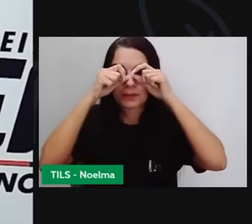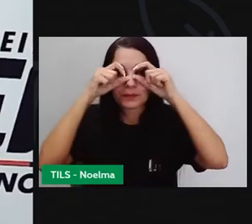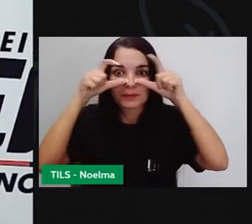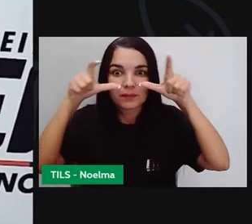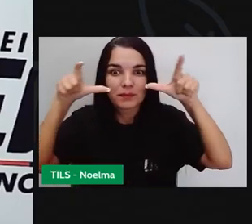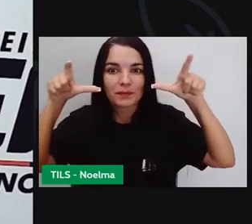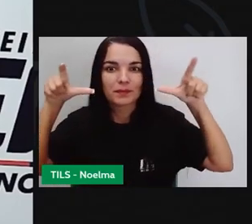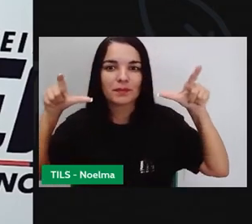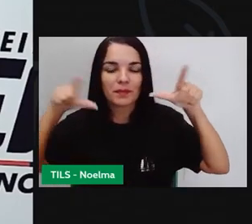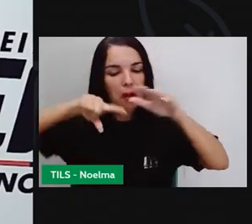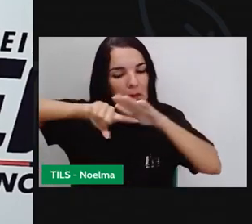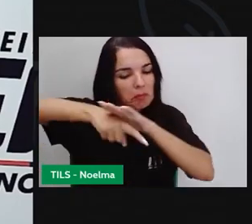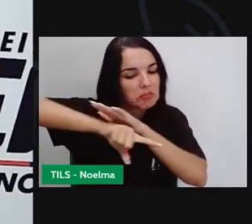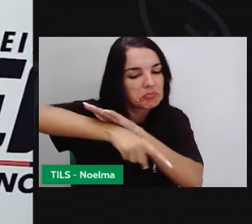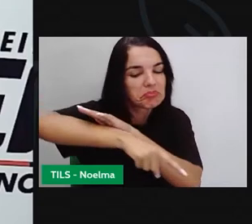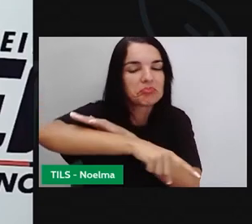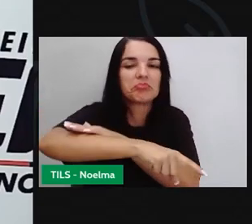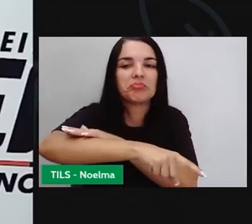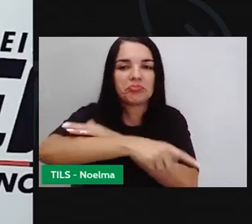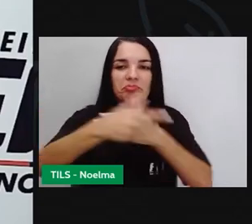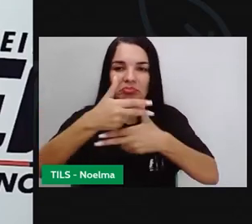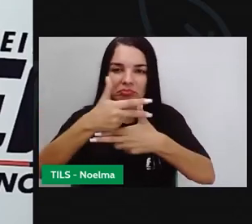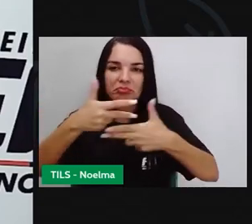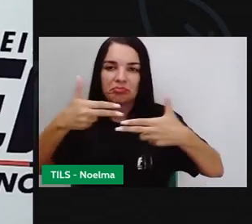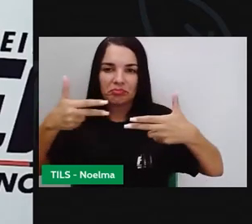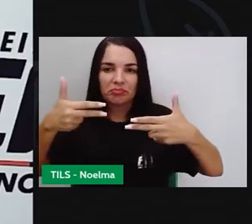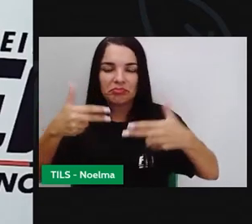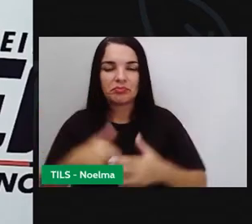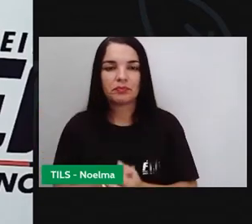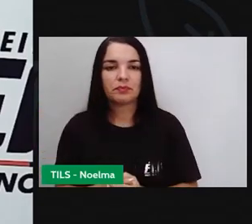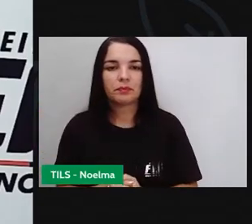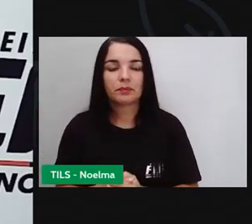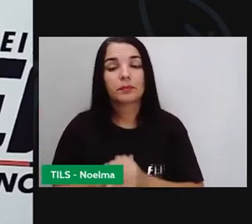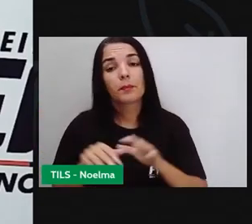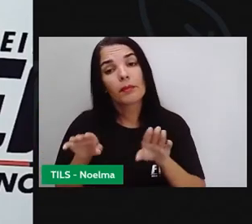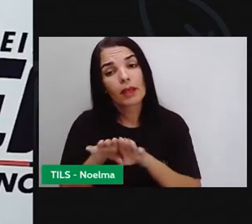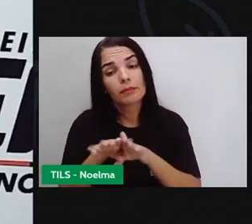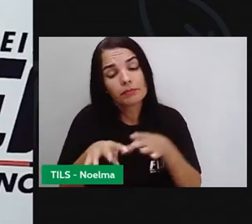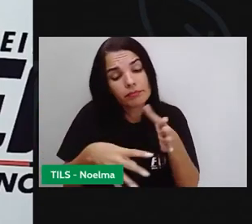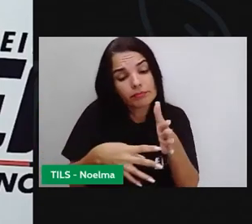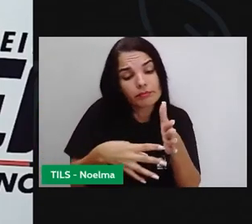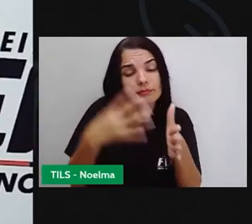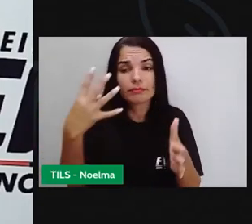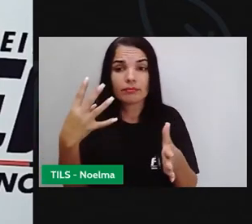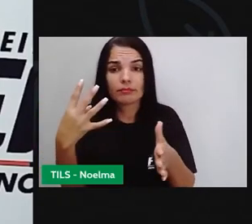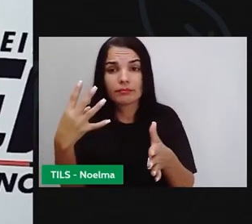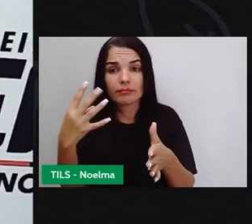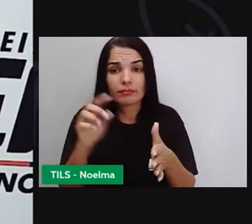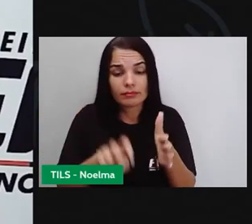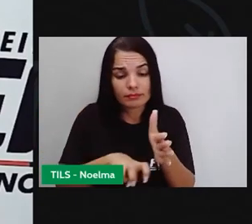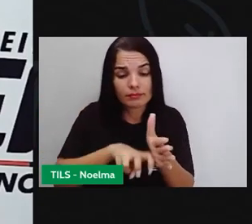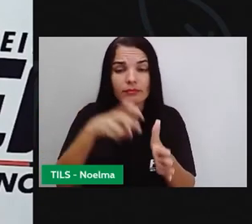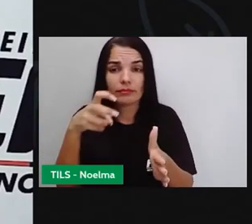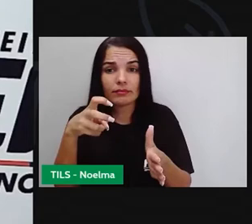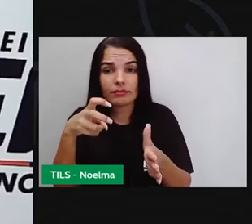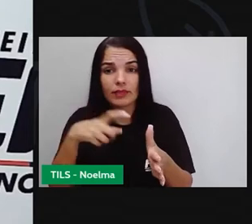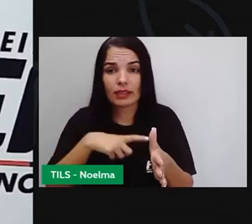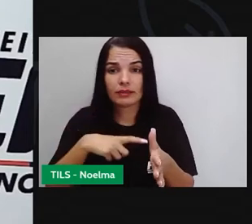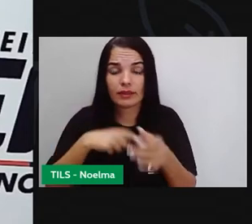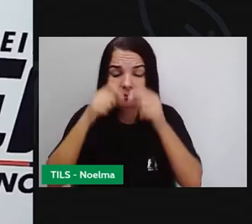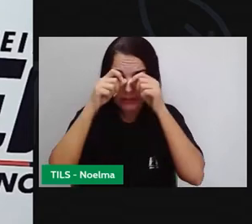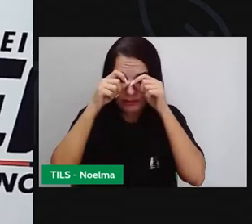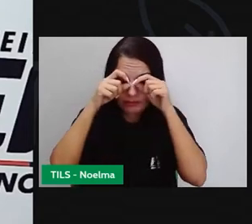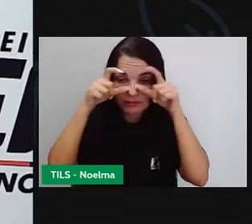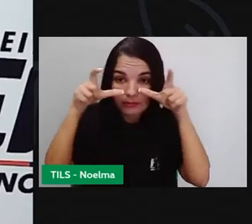mais profunda a realidade em que vivemos. O livro também serve para aguçar a nossa curiosidade e